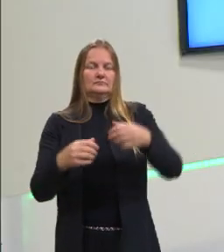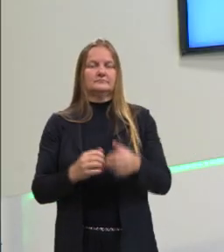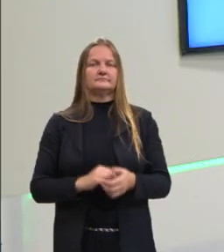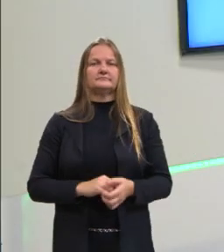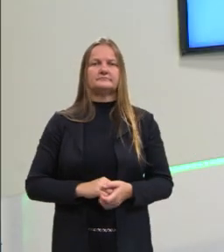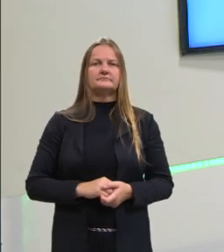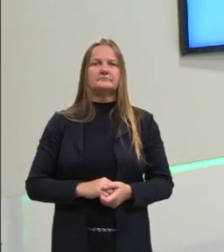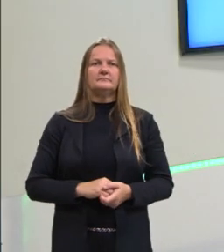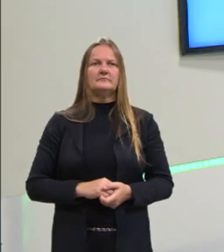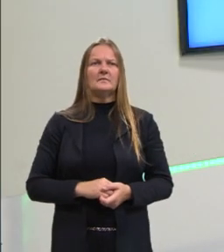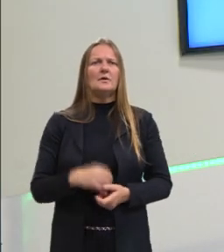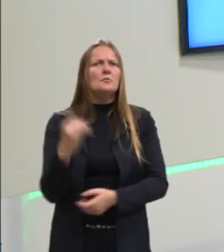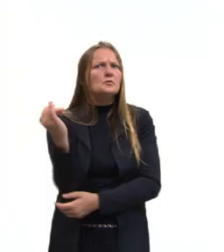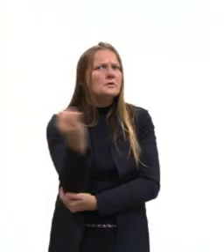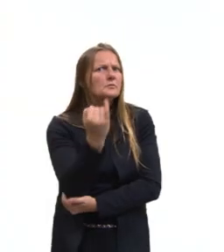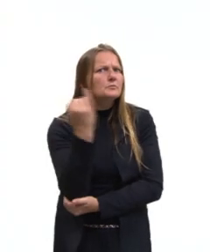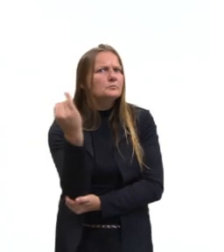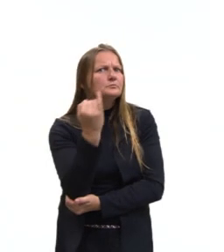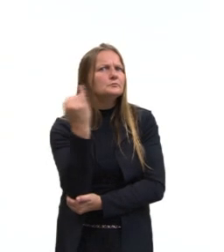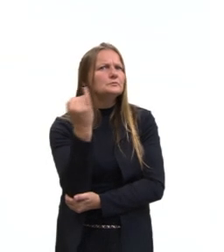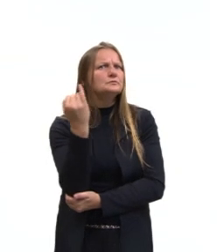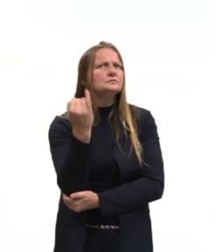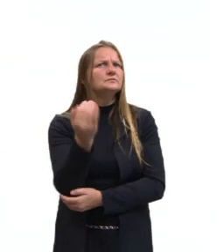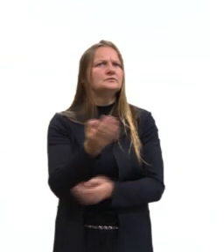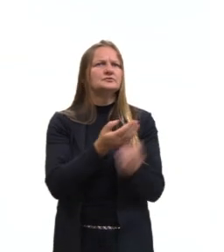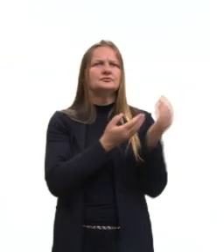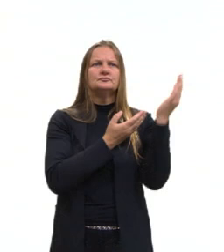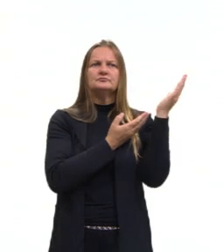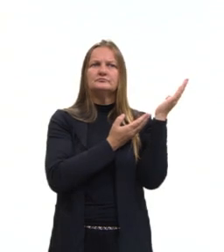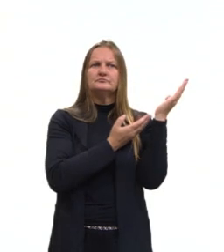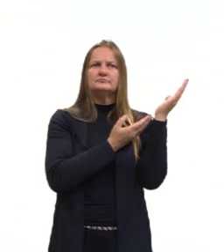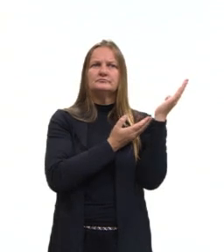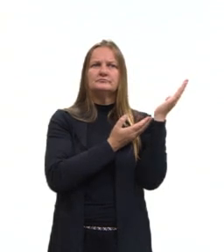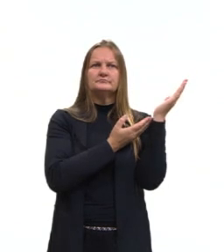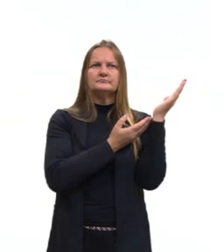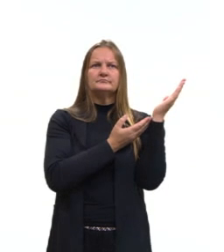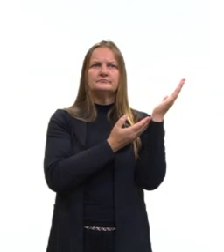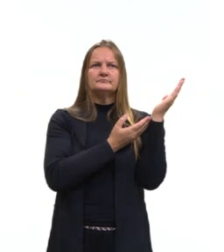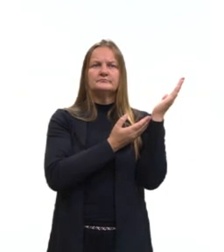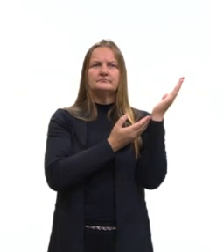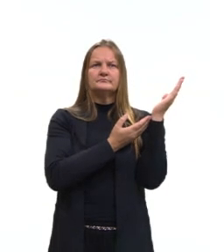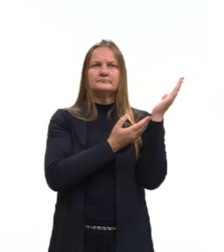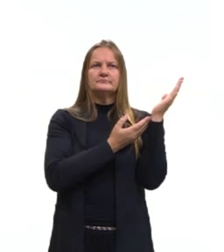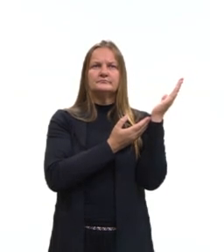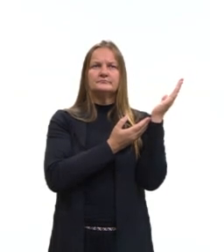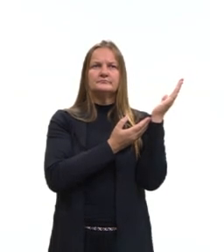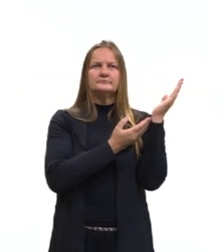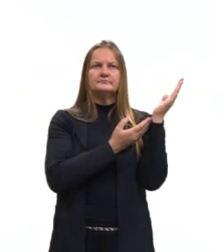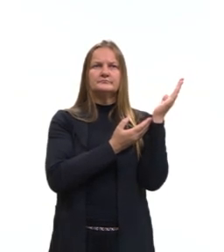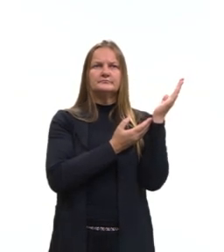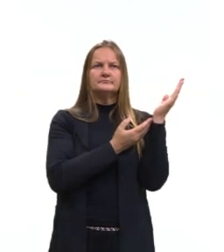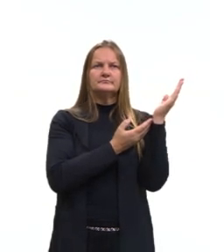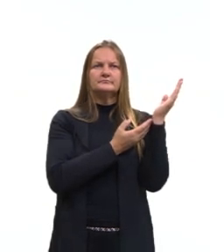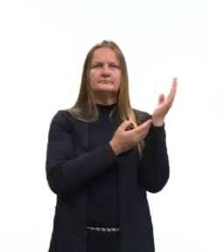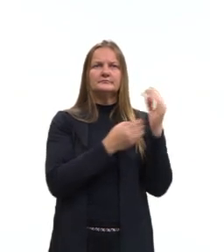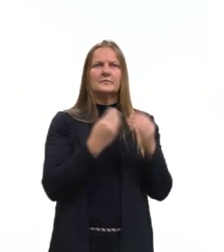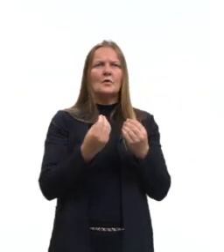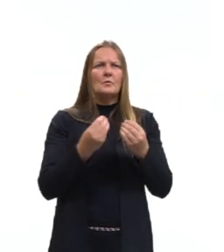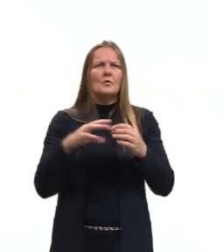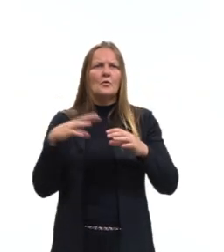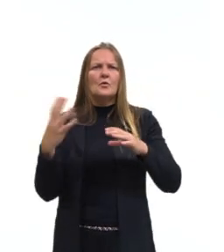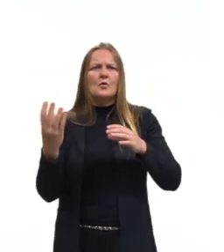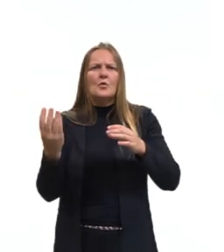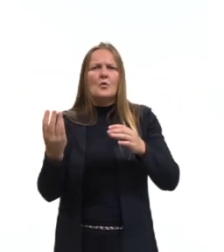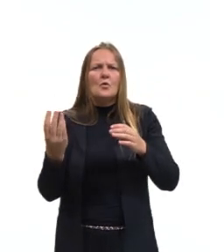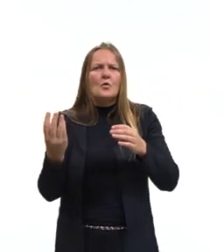fundamentos da matemática. Como consequências estão dessa inclusão, e quando eu falo inclusão, é, os ramos